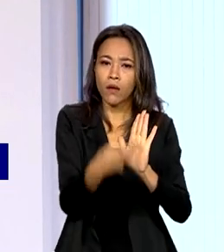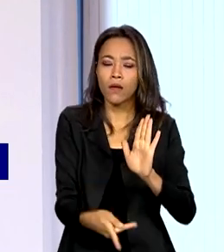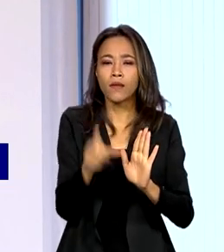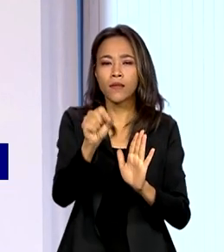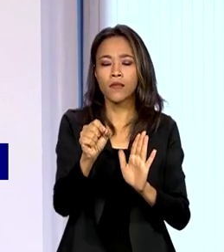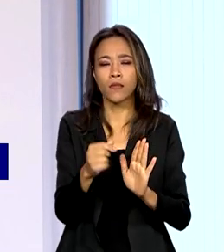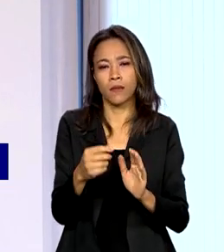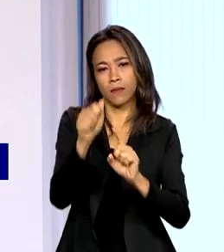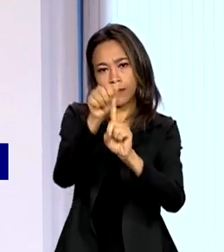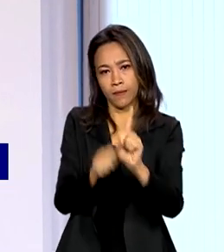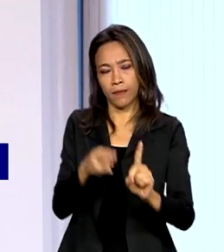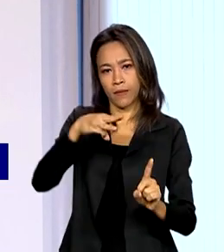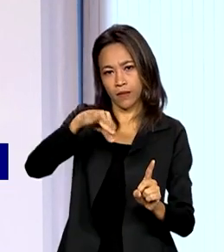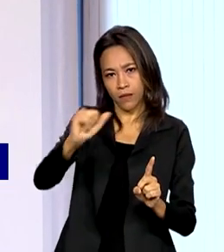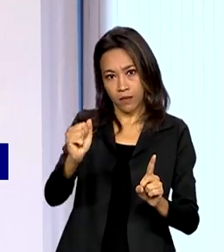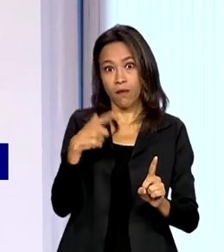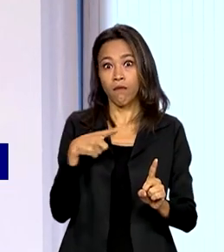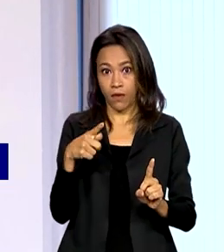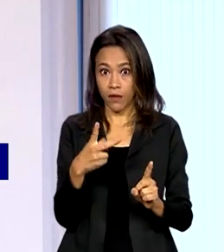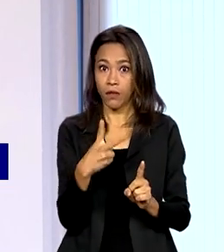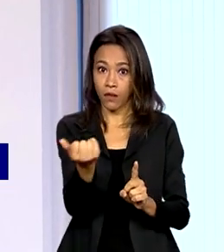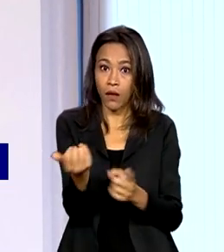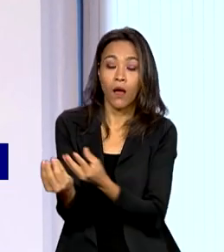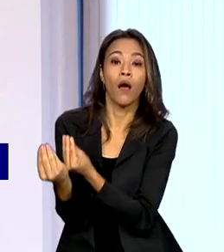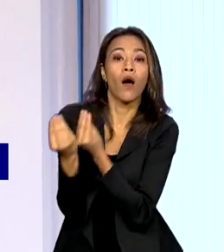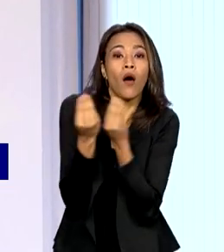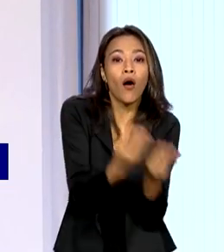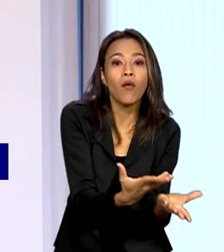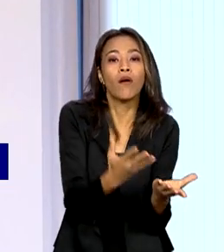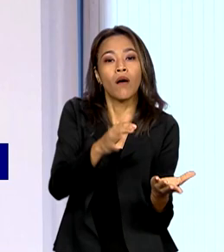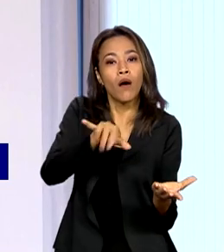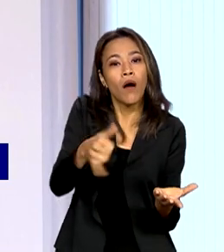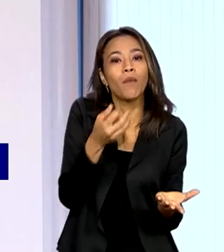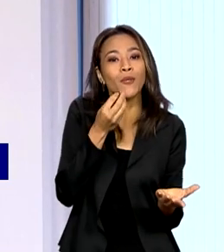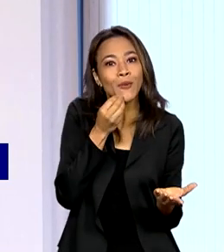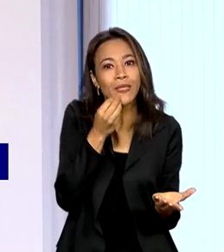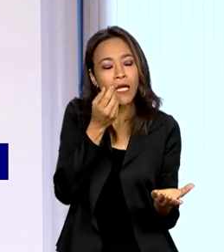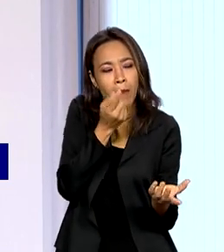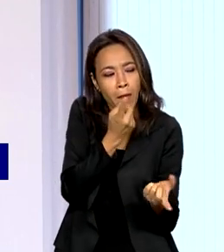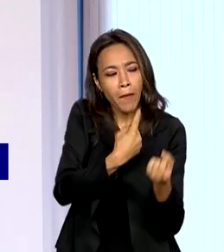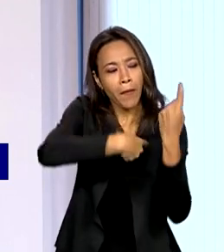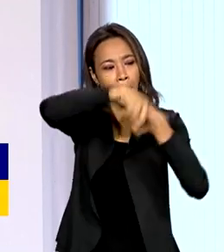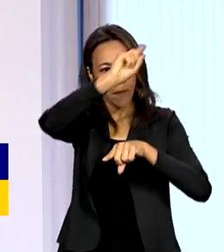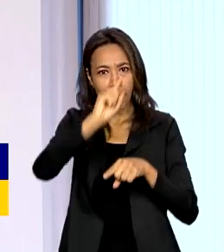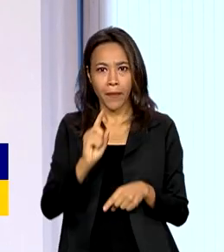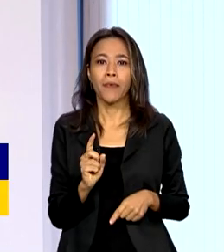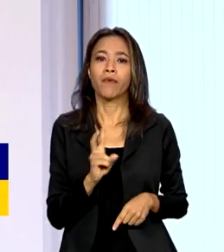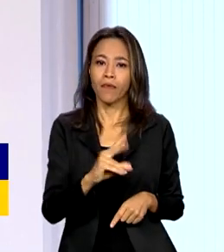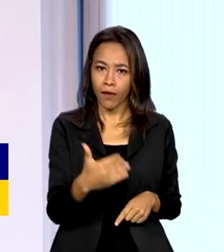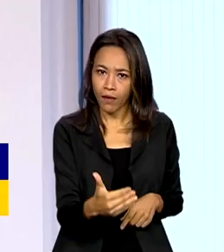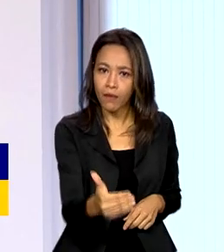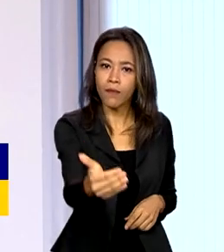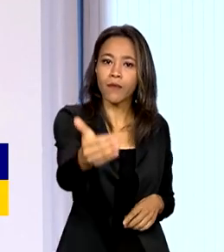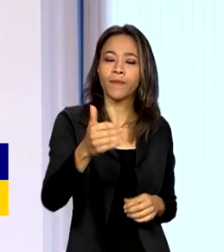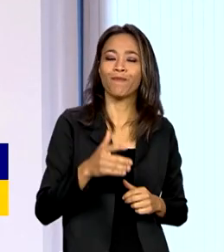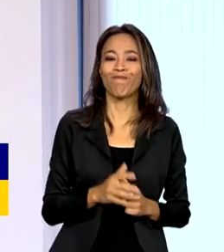trará oportunidades promissoras, além de extraordinárias. O